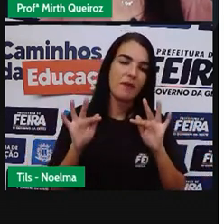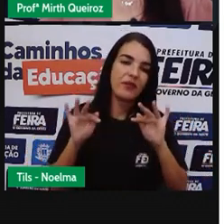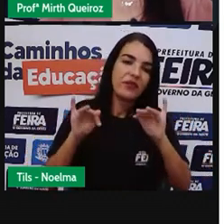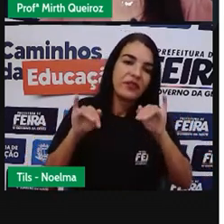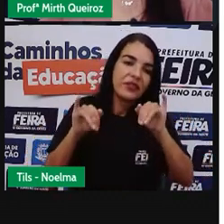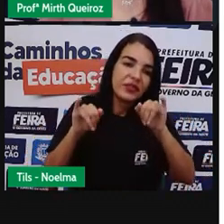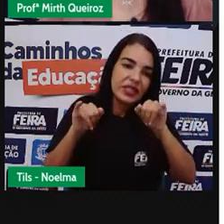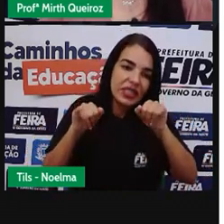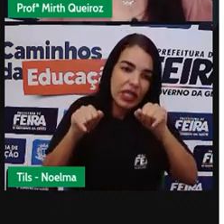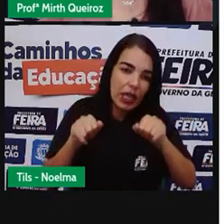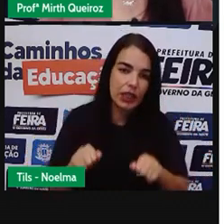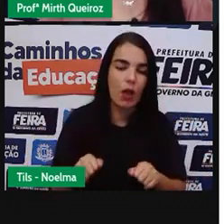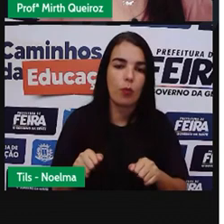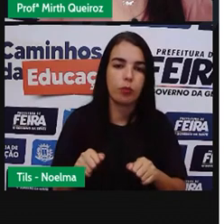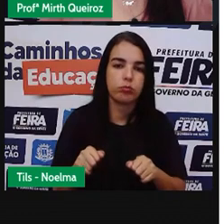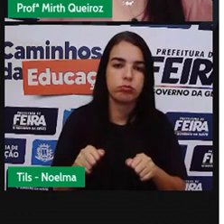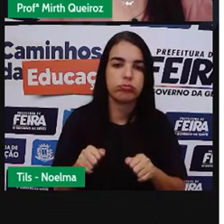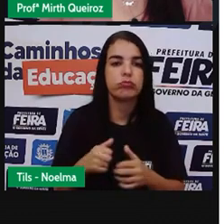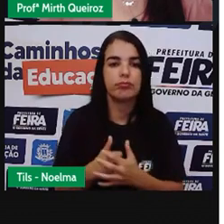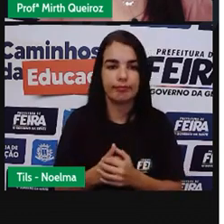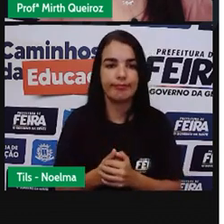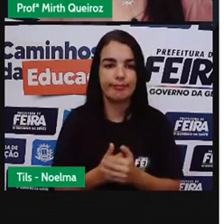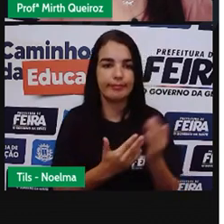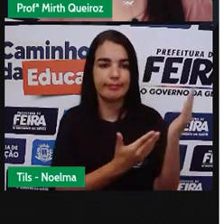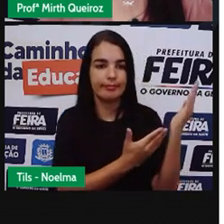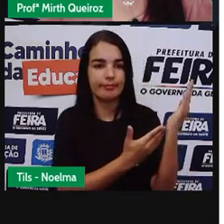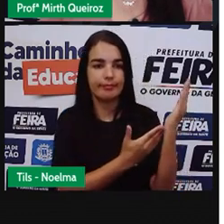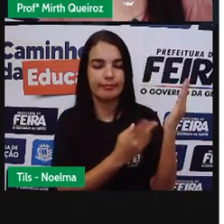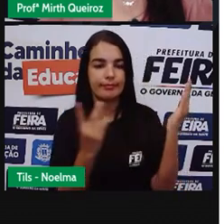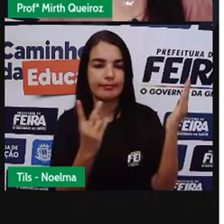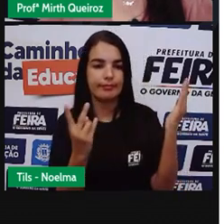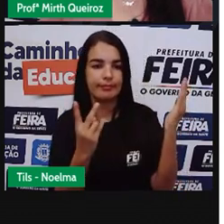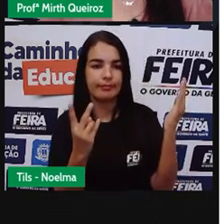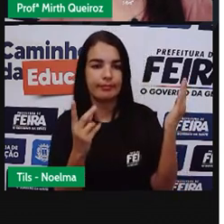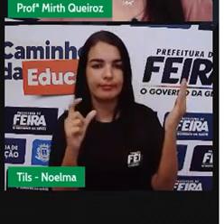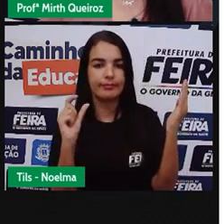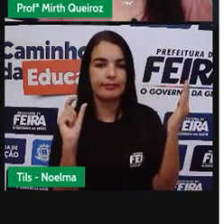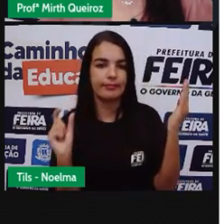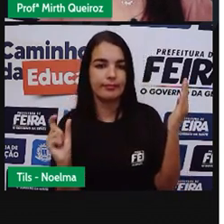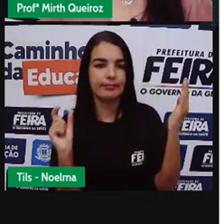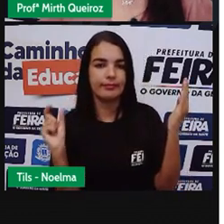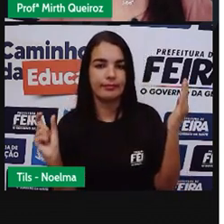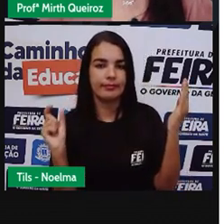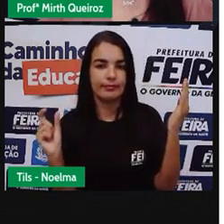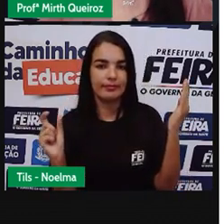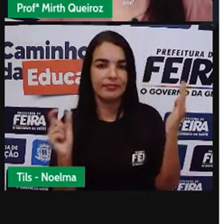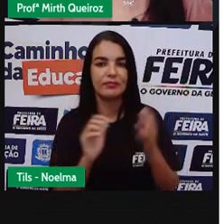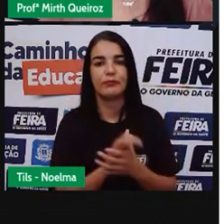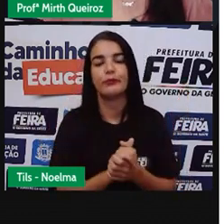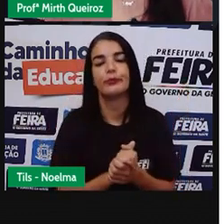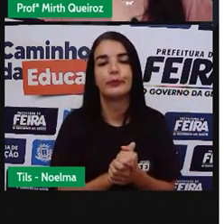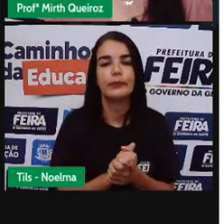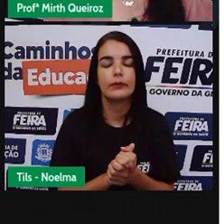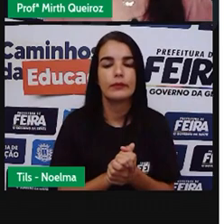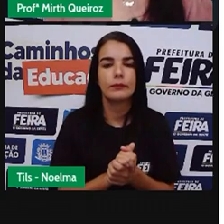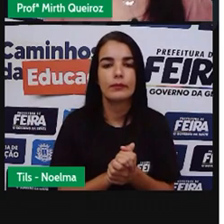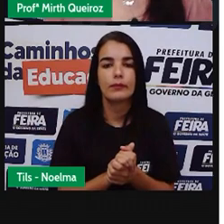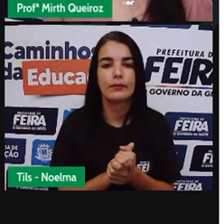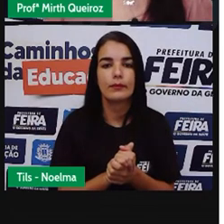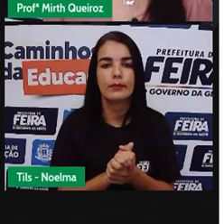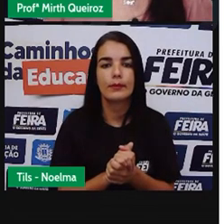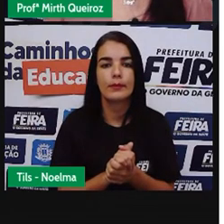Que é o ante E uma rima final Aqui Em luar E mar Que seria O ar Certo?